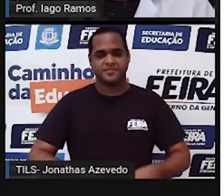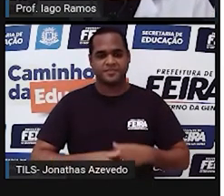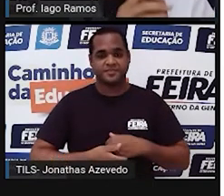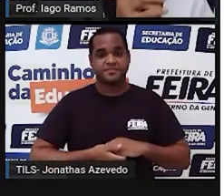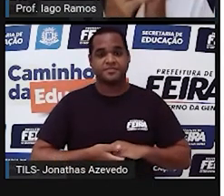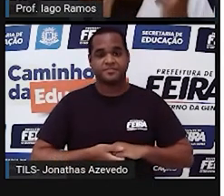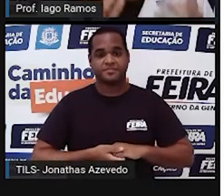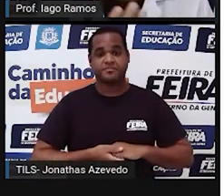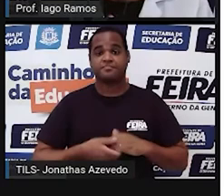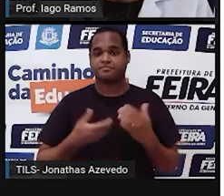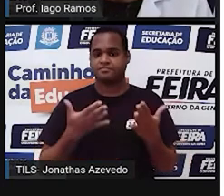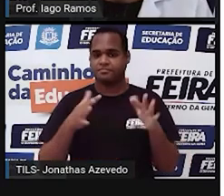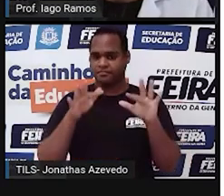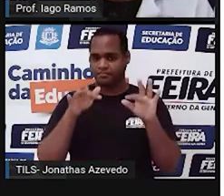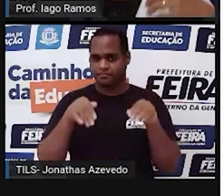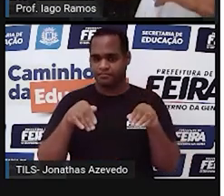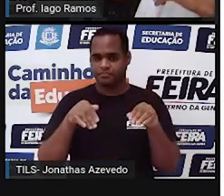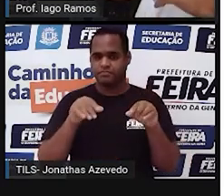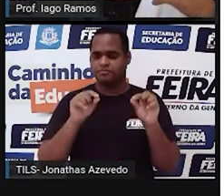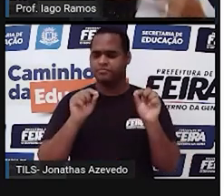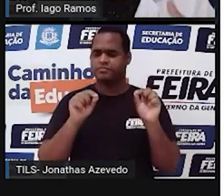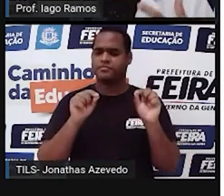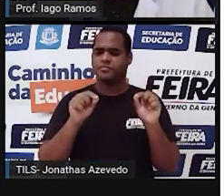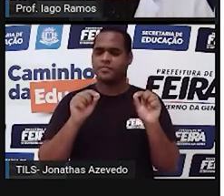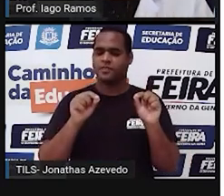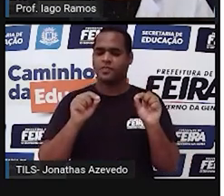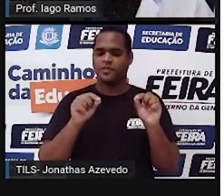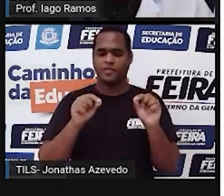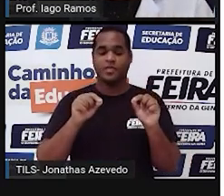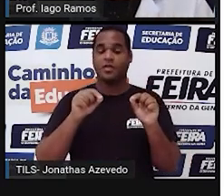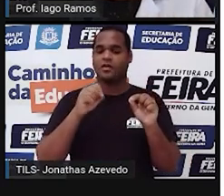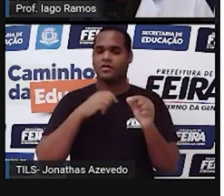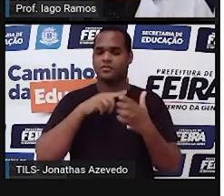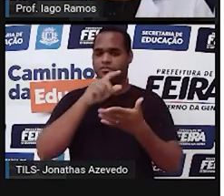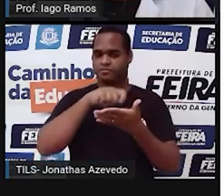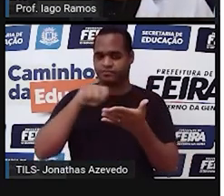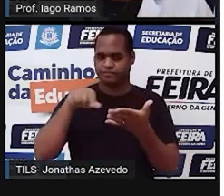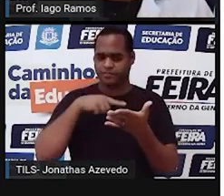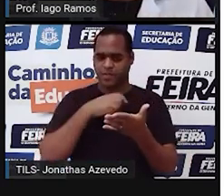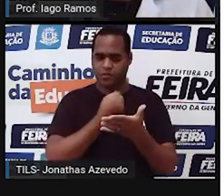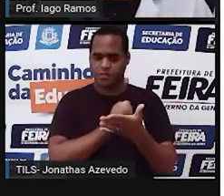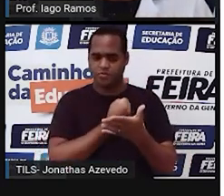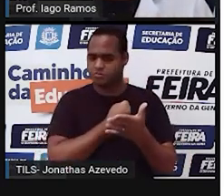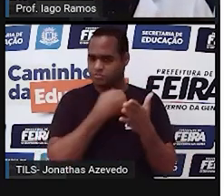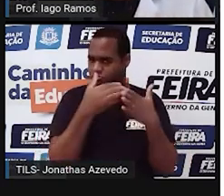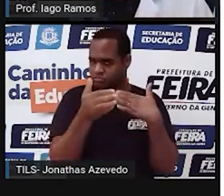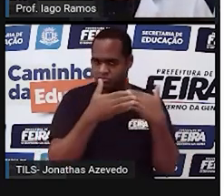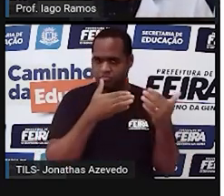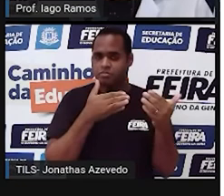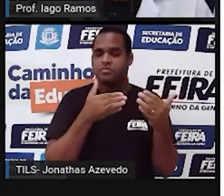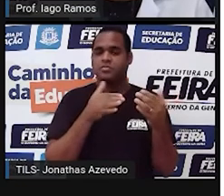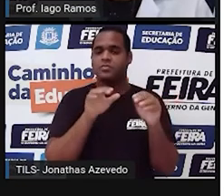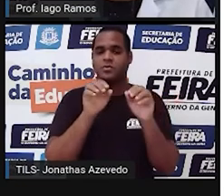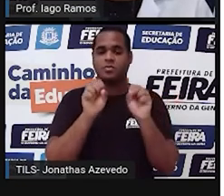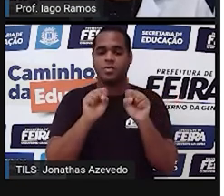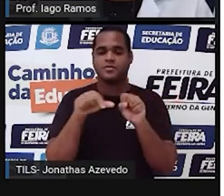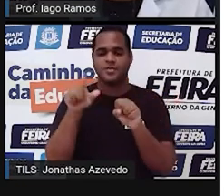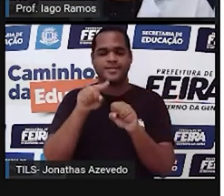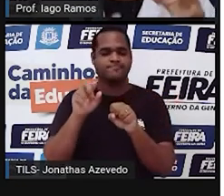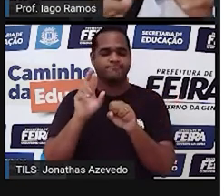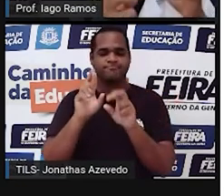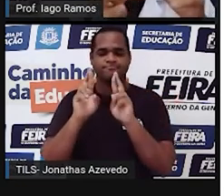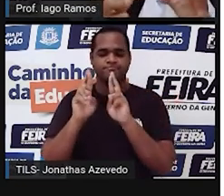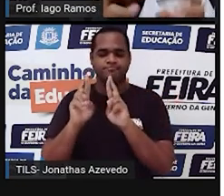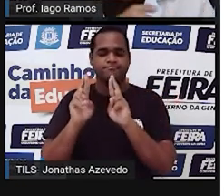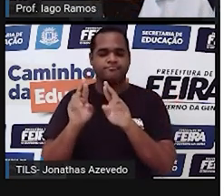para a gente finalizar na escrita de qualquer número a gente precisa respeitar a